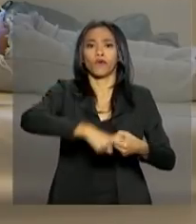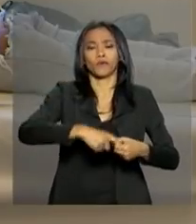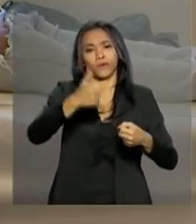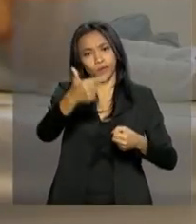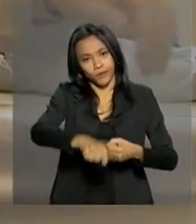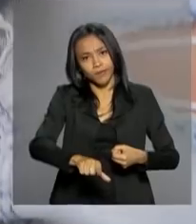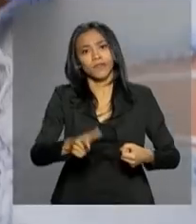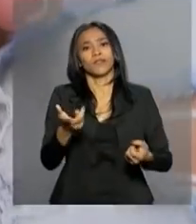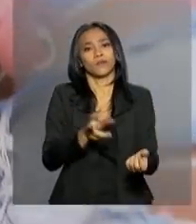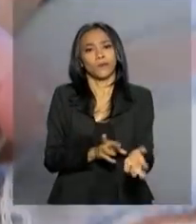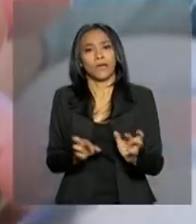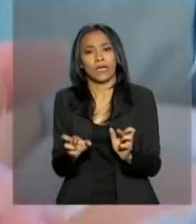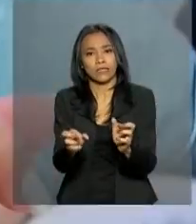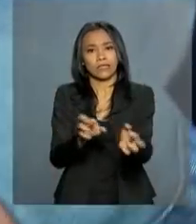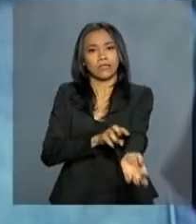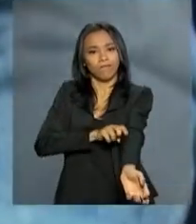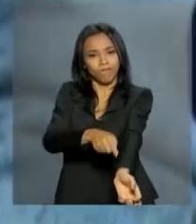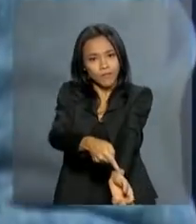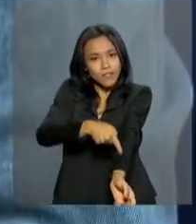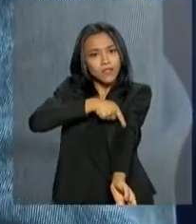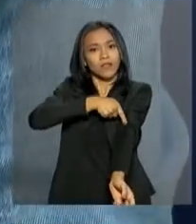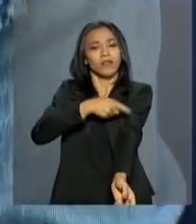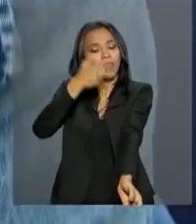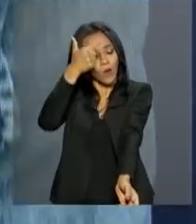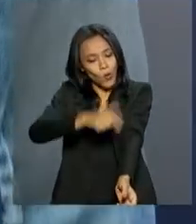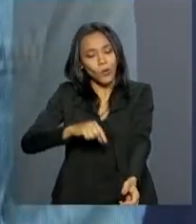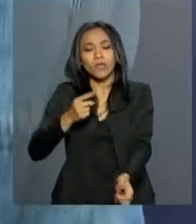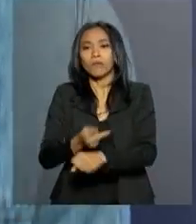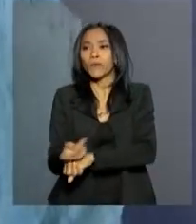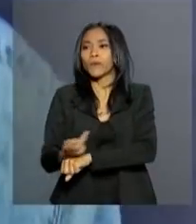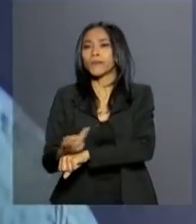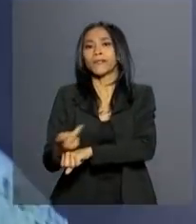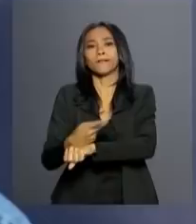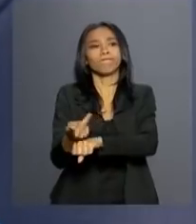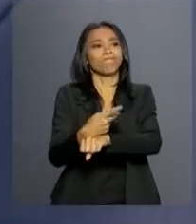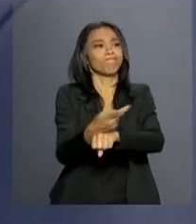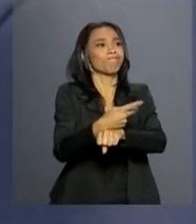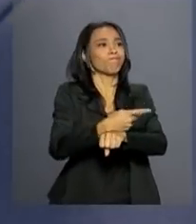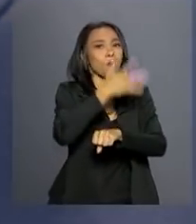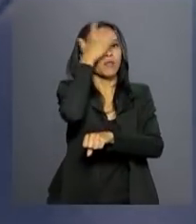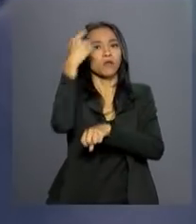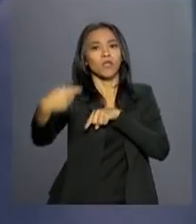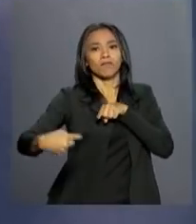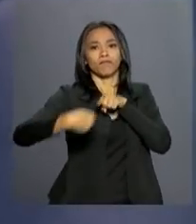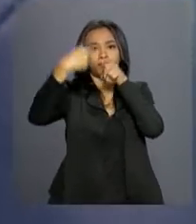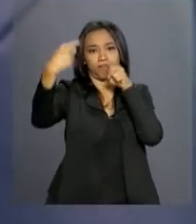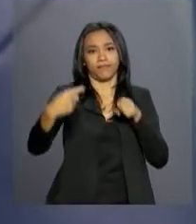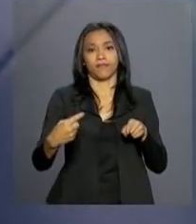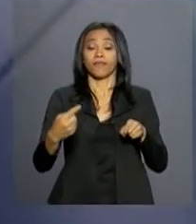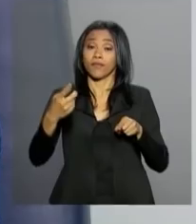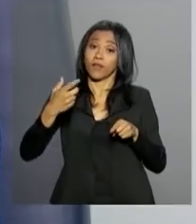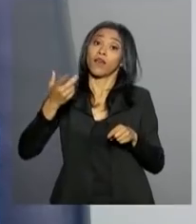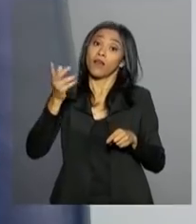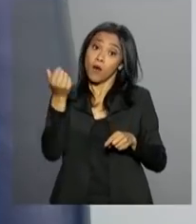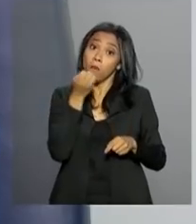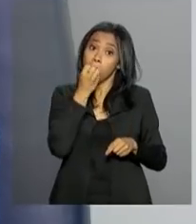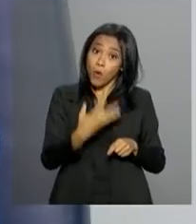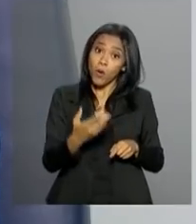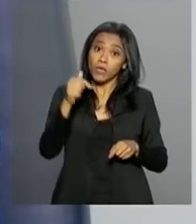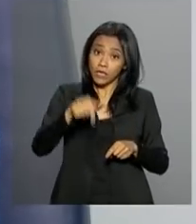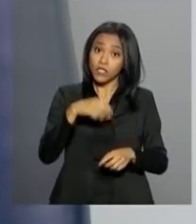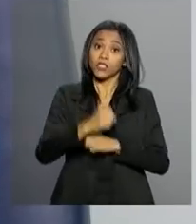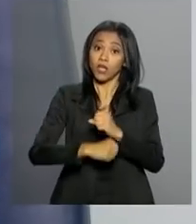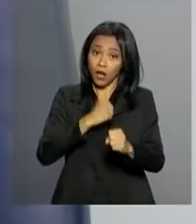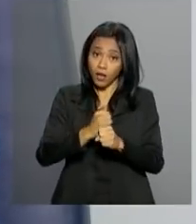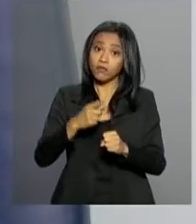de medula óssea. Começava então uma nova batalha por um doador compatível. Em julho deste ano, veio a boa notícia. Havia um